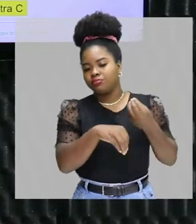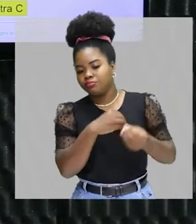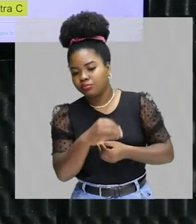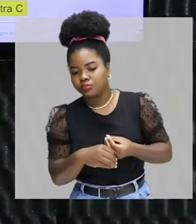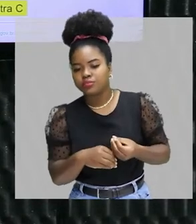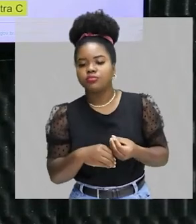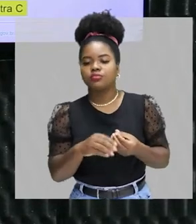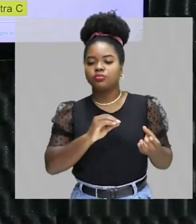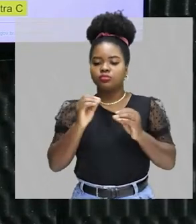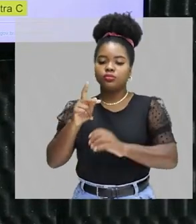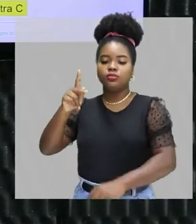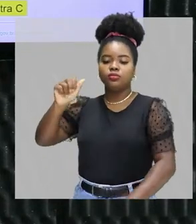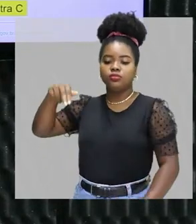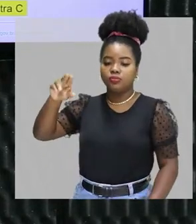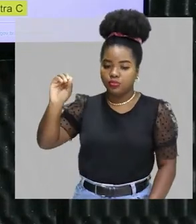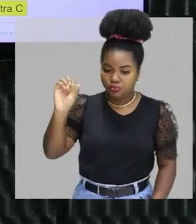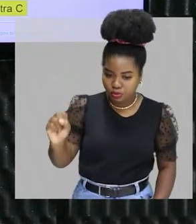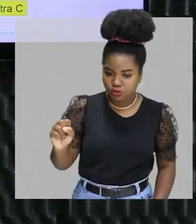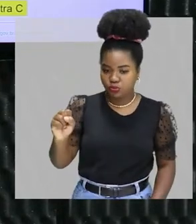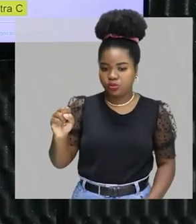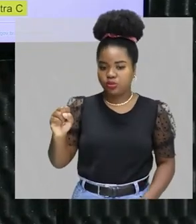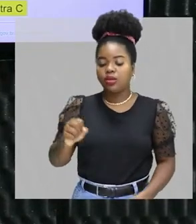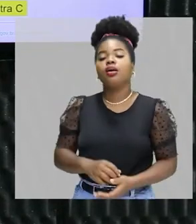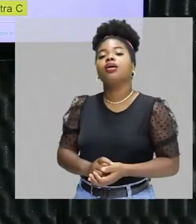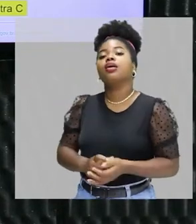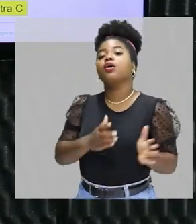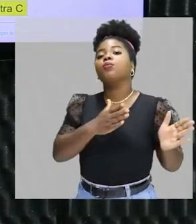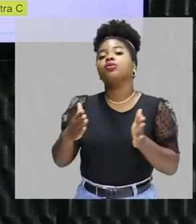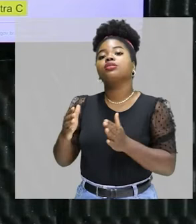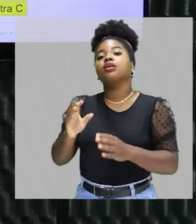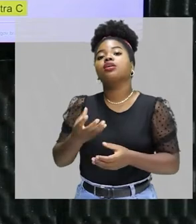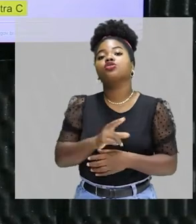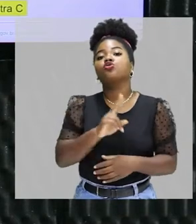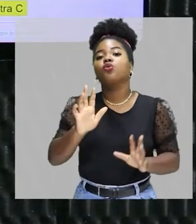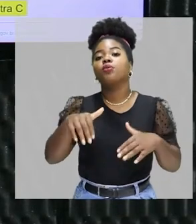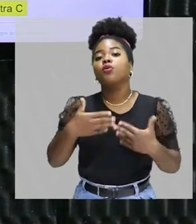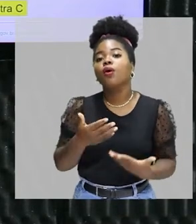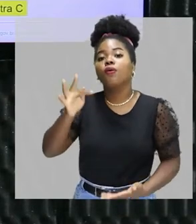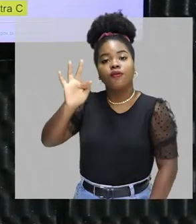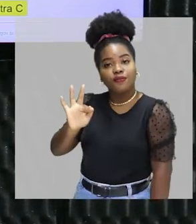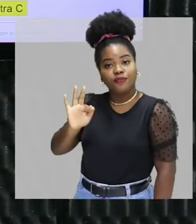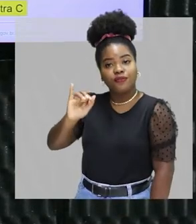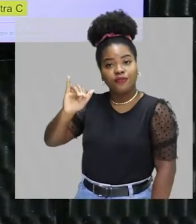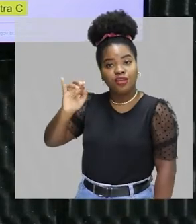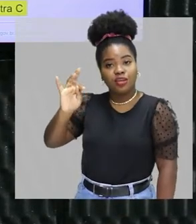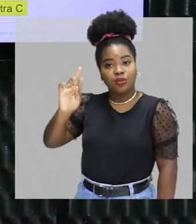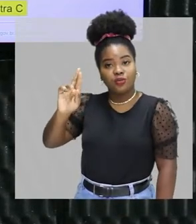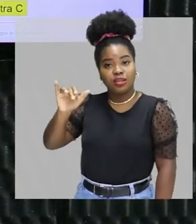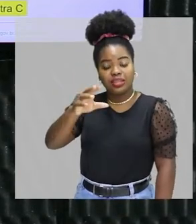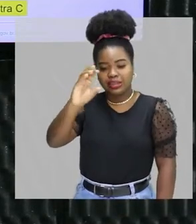panos para retenção de impurezas. Bom, nesse momento, você está fazendo um processo